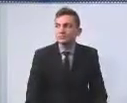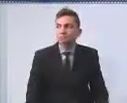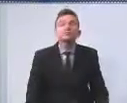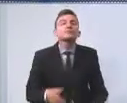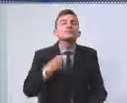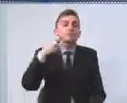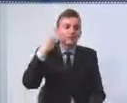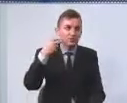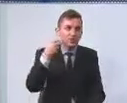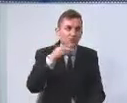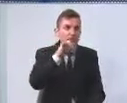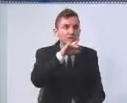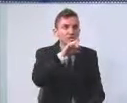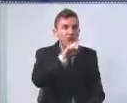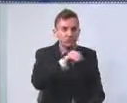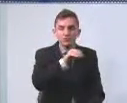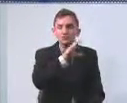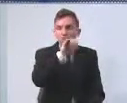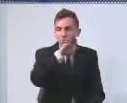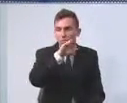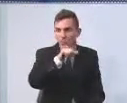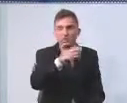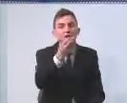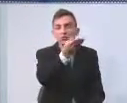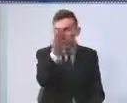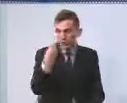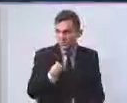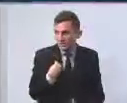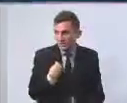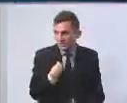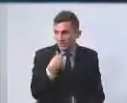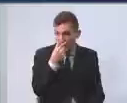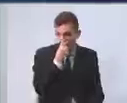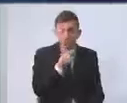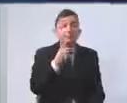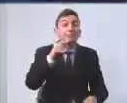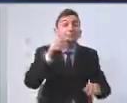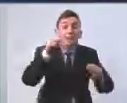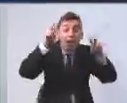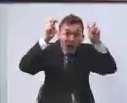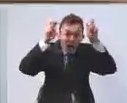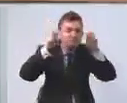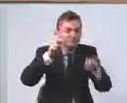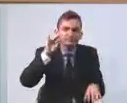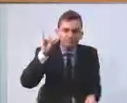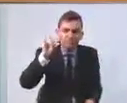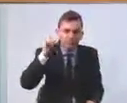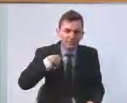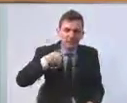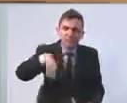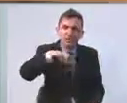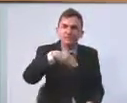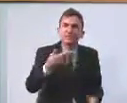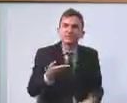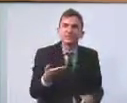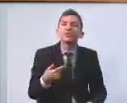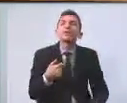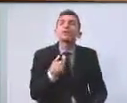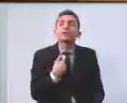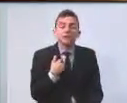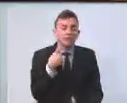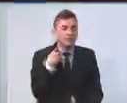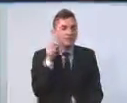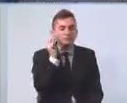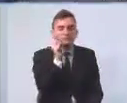Vereador Indígena Cumbica, a todos os presentes, esse tema é tema extremamente importante para todos nós. a minha avaliação